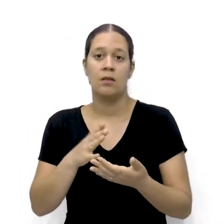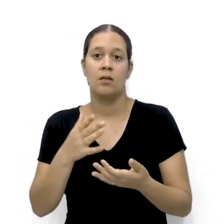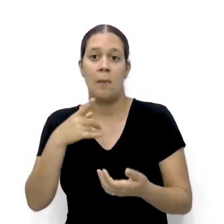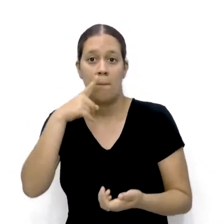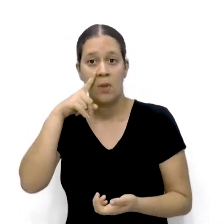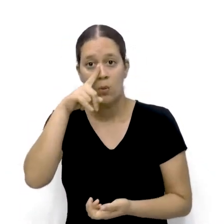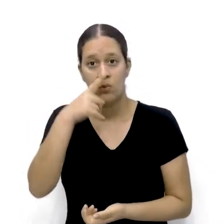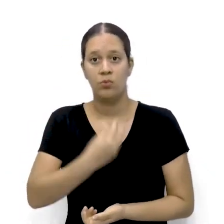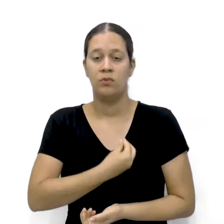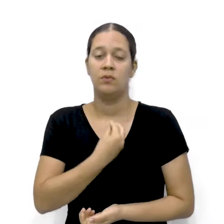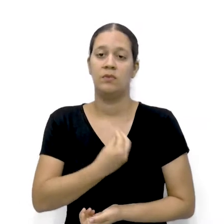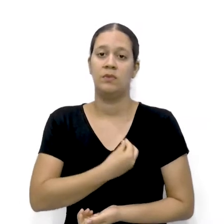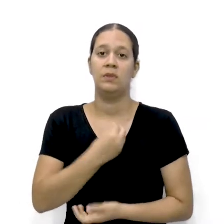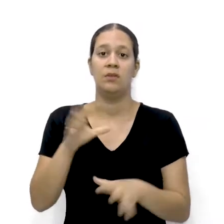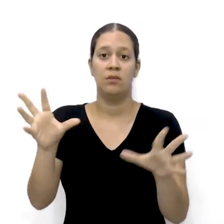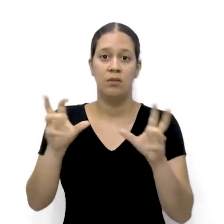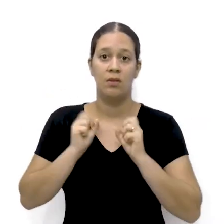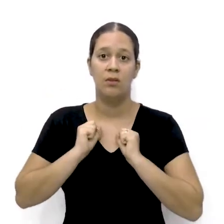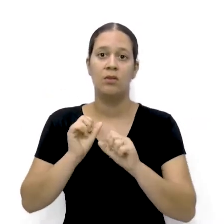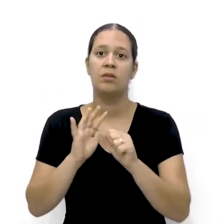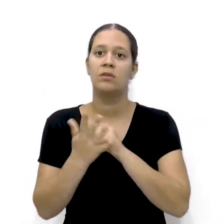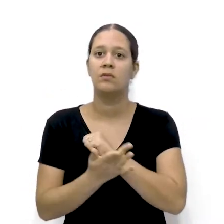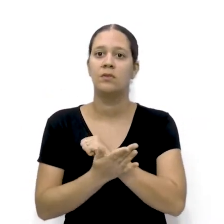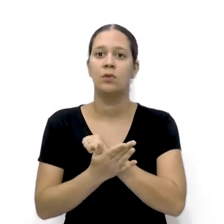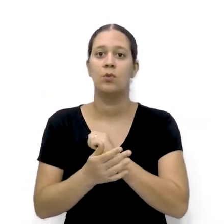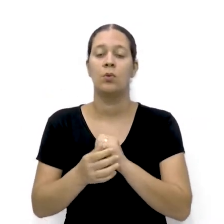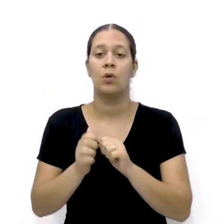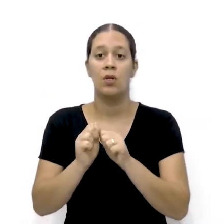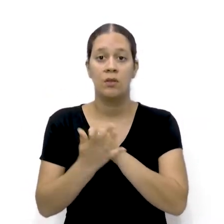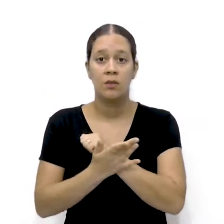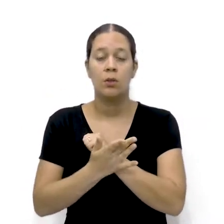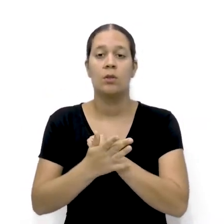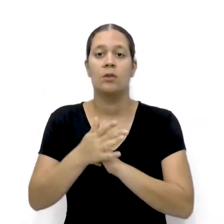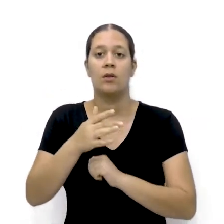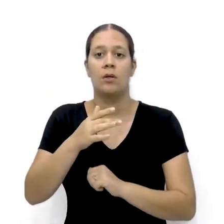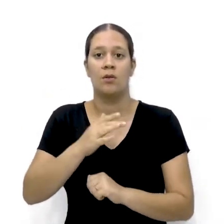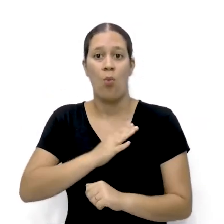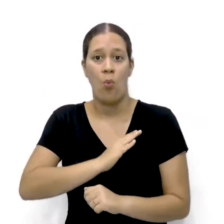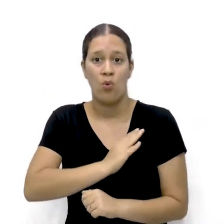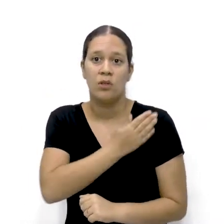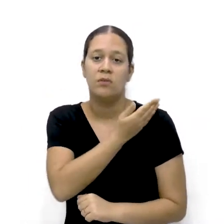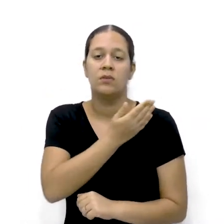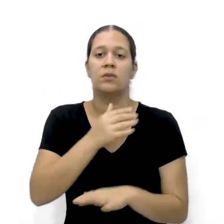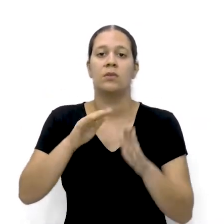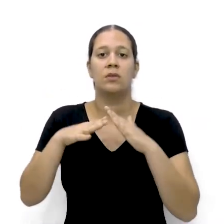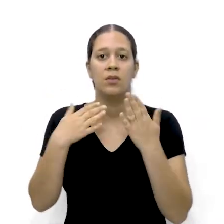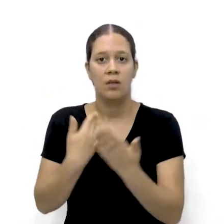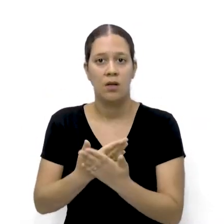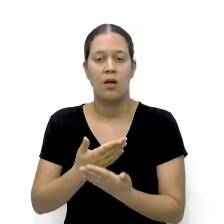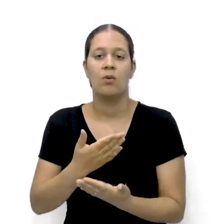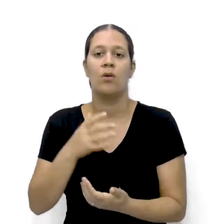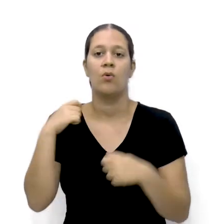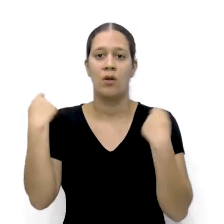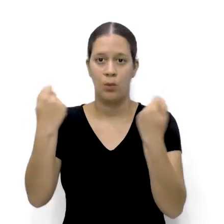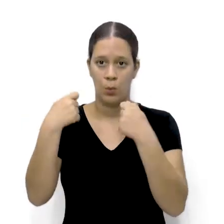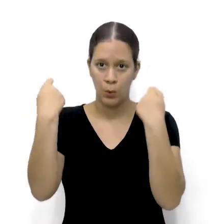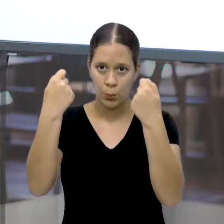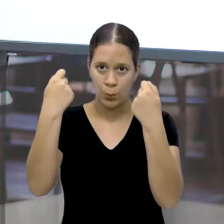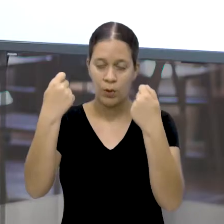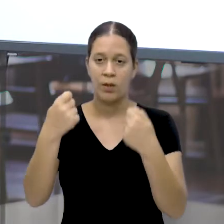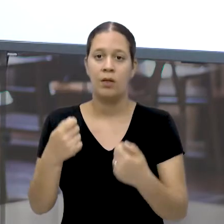perder a vida pela contaminação desse vírus terrível Podendo ocorrer nas escolas de nossa querida Carol Aru